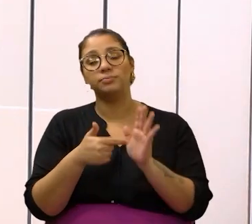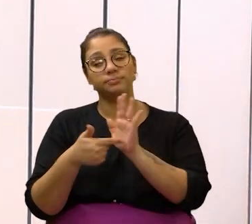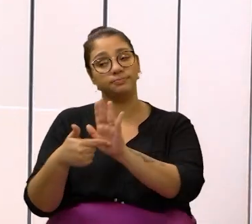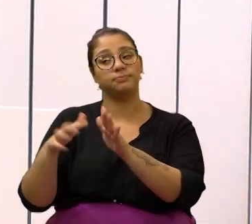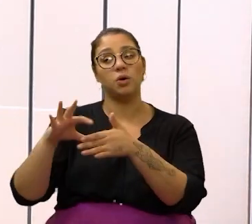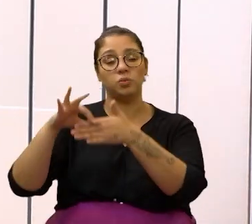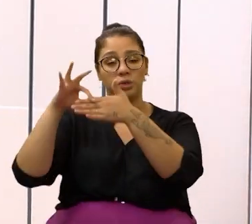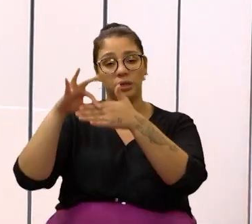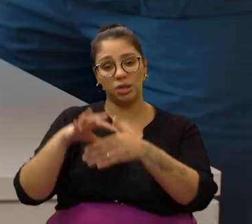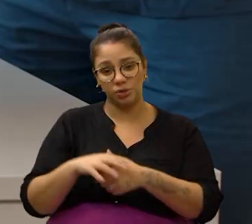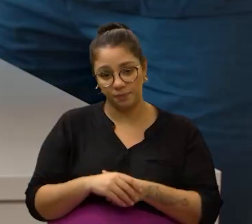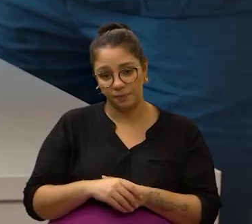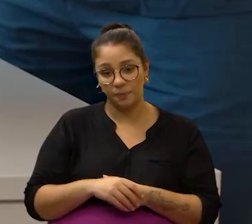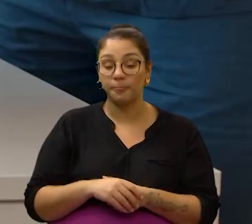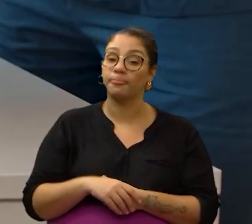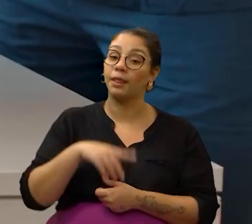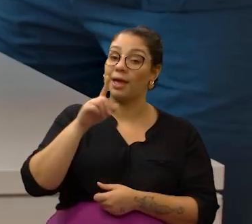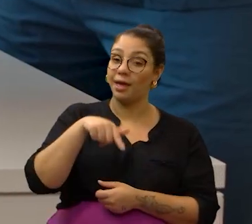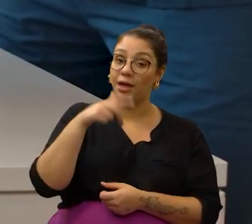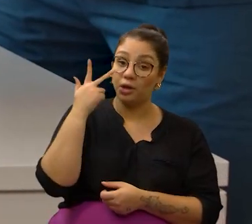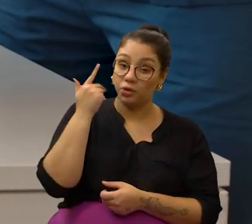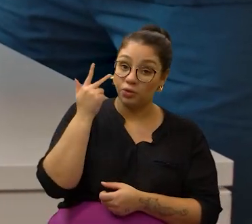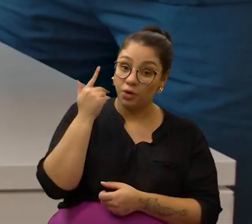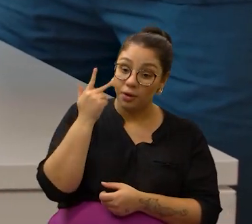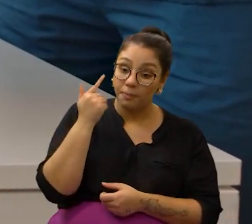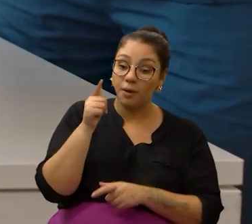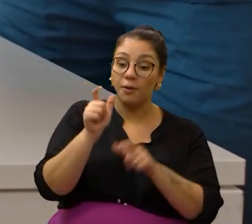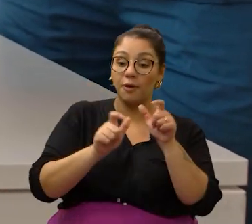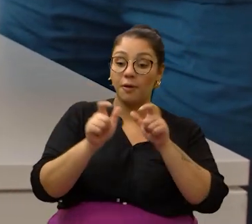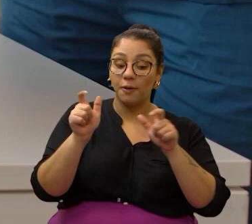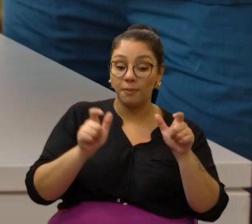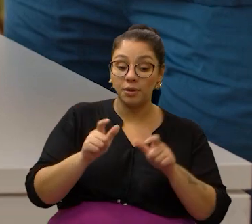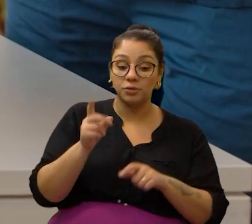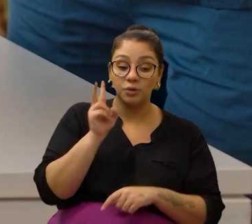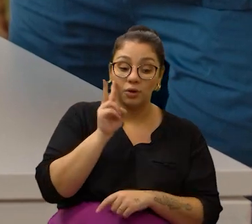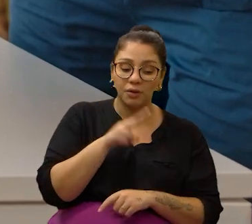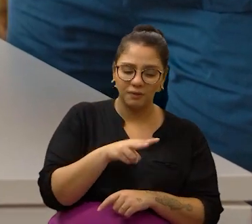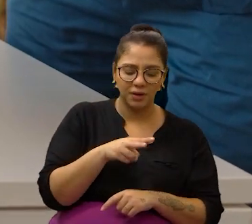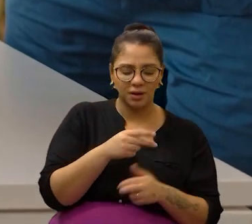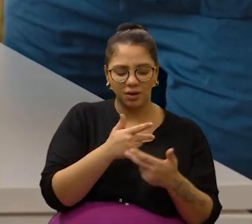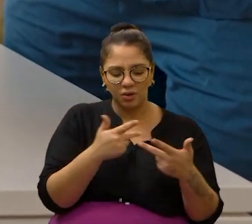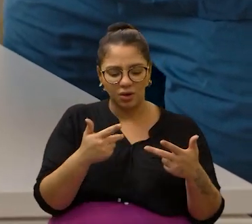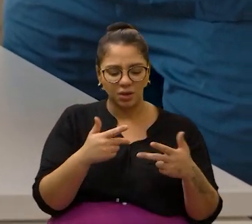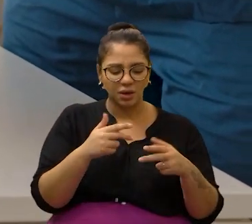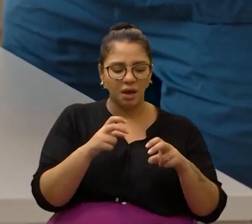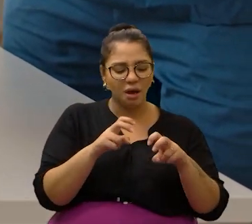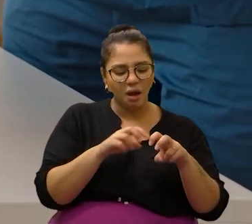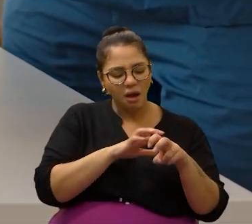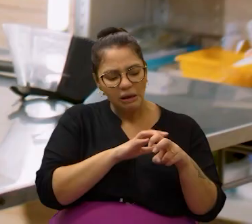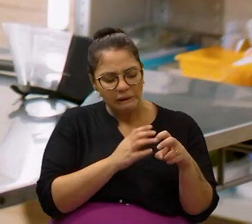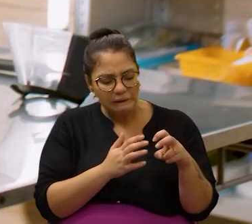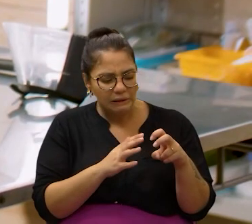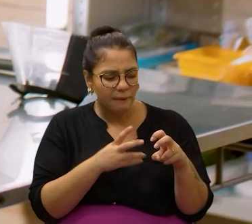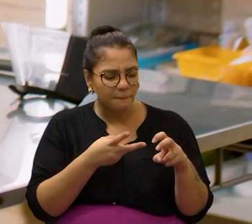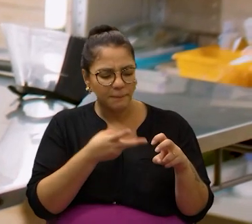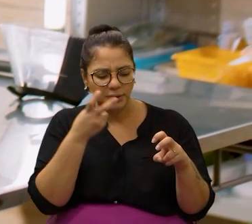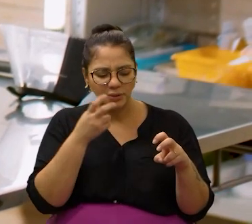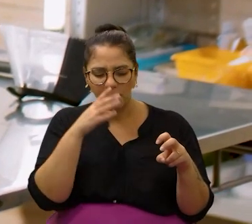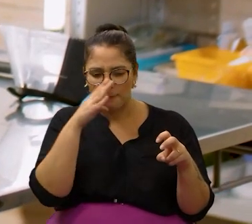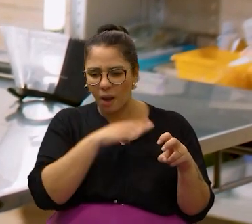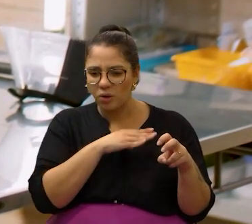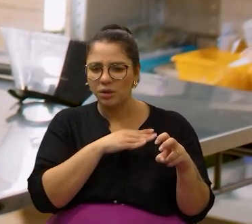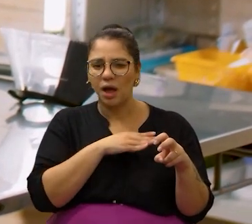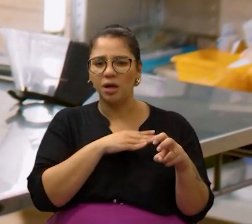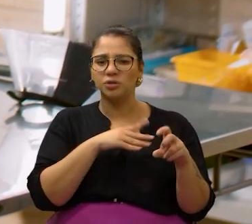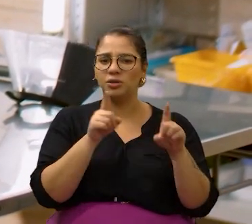autoridades. É comum os médicos veterinários constatarem lesões nos animais e notarem prática